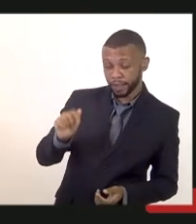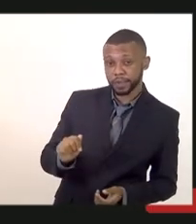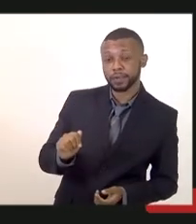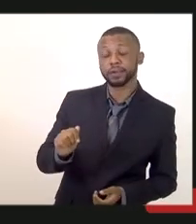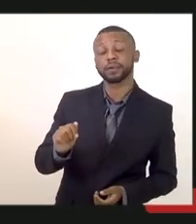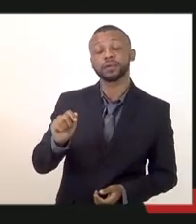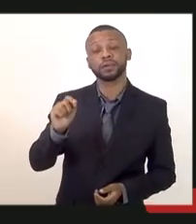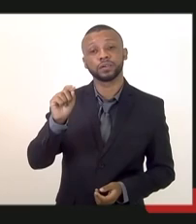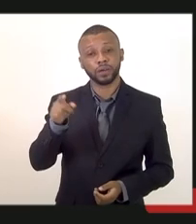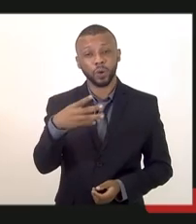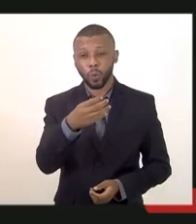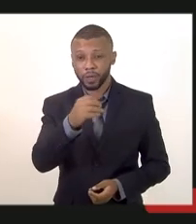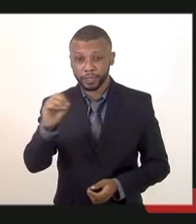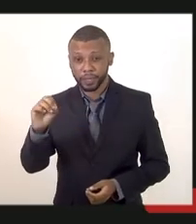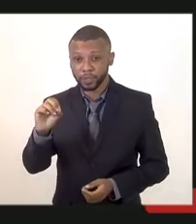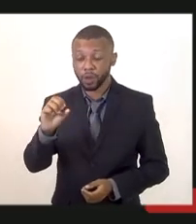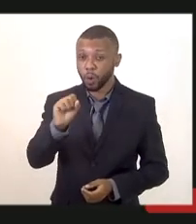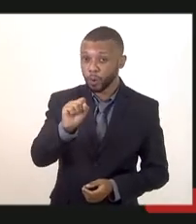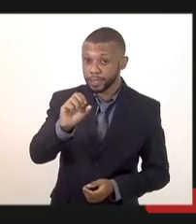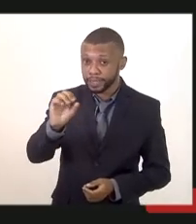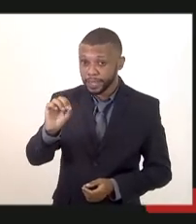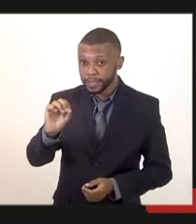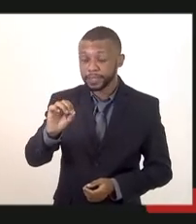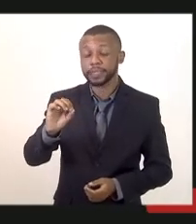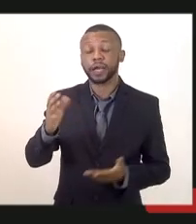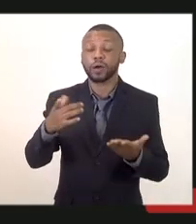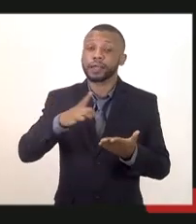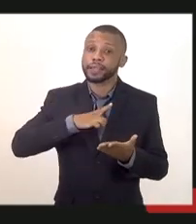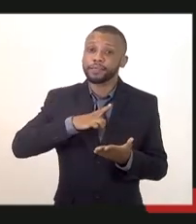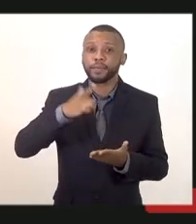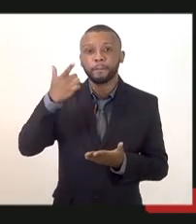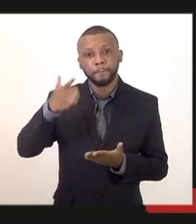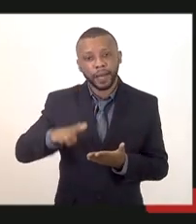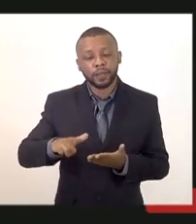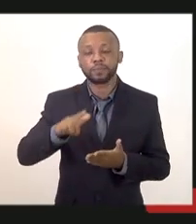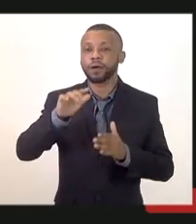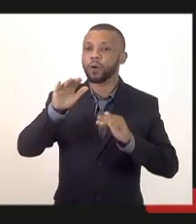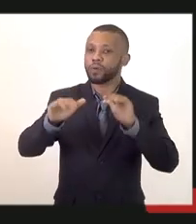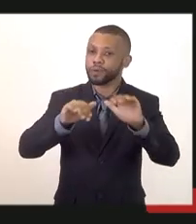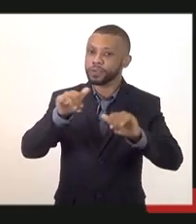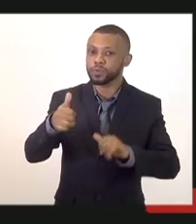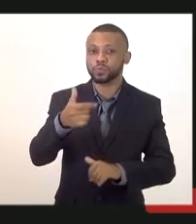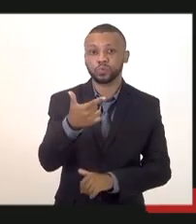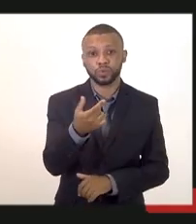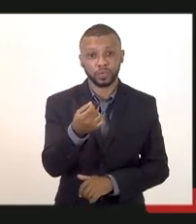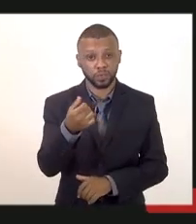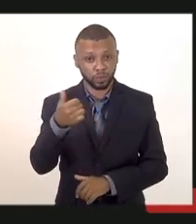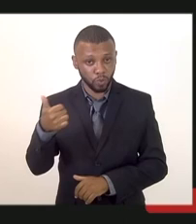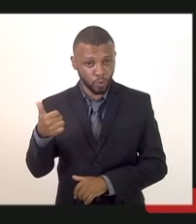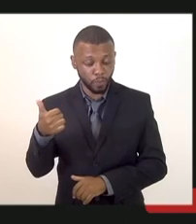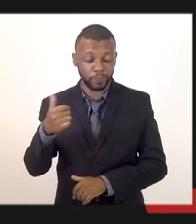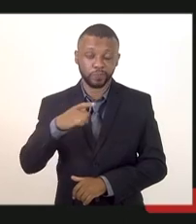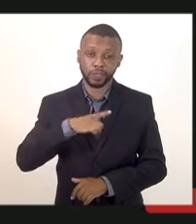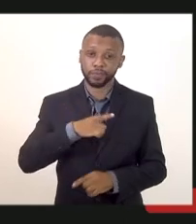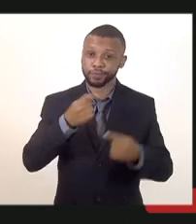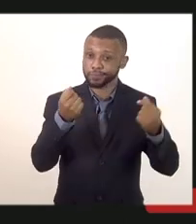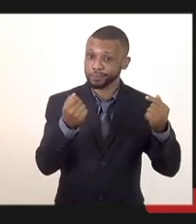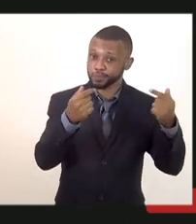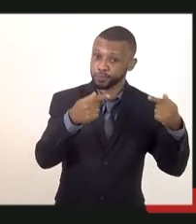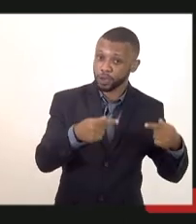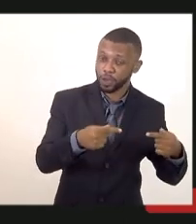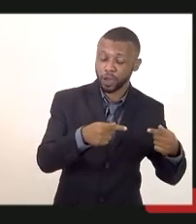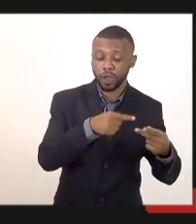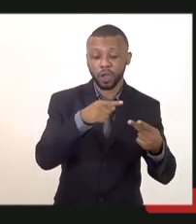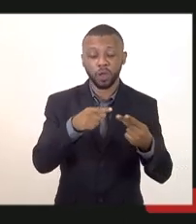cotistas e agora teve mais uma convocação de 201 no caso sendo 195 de ampla concorrência e 6 cotistas